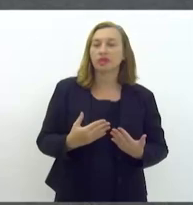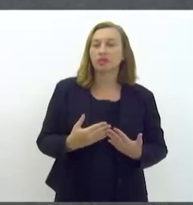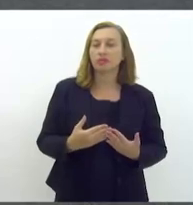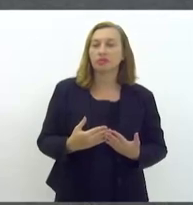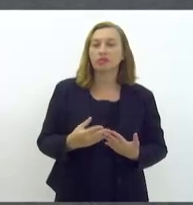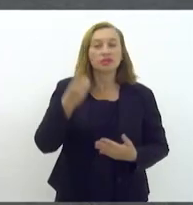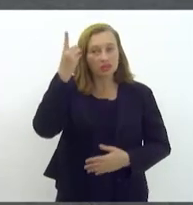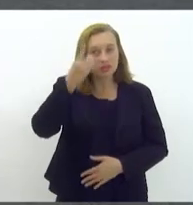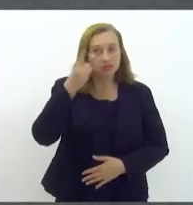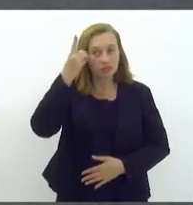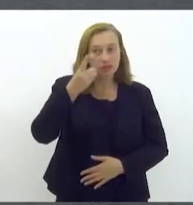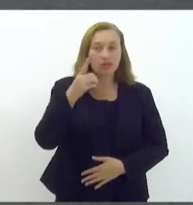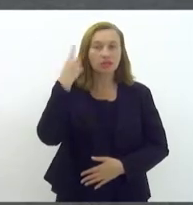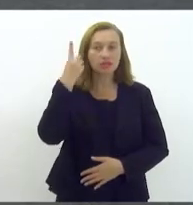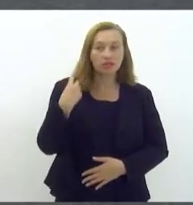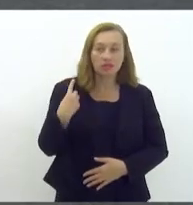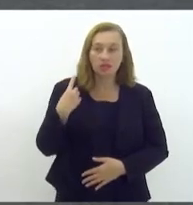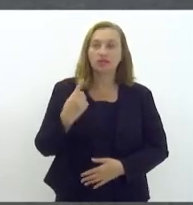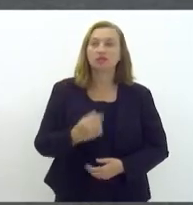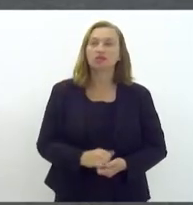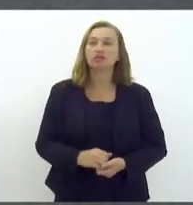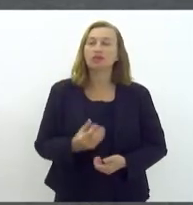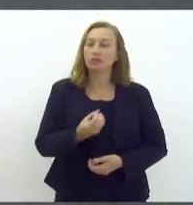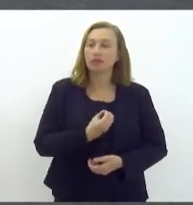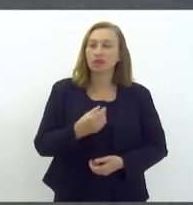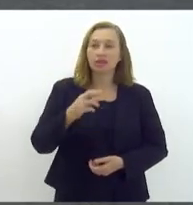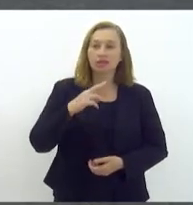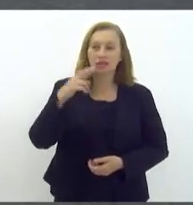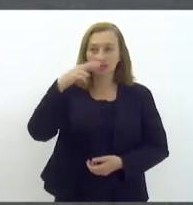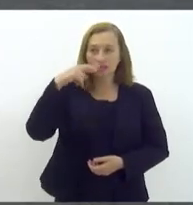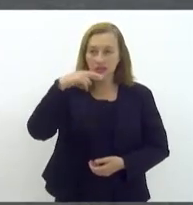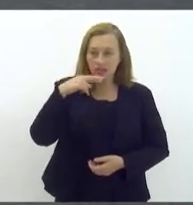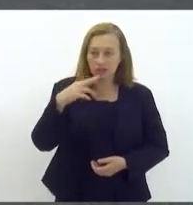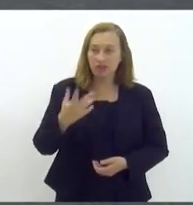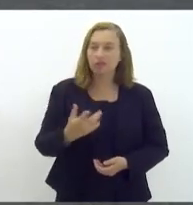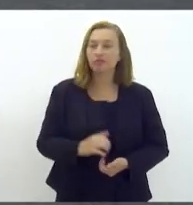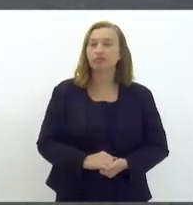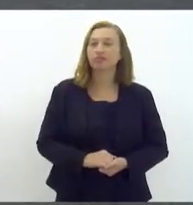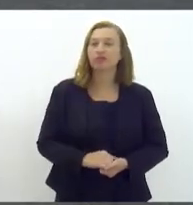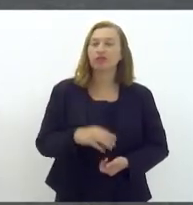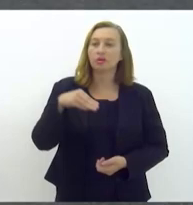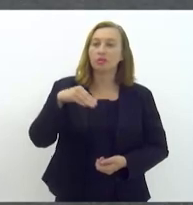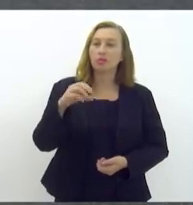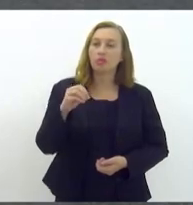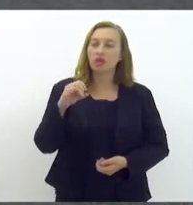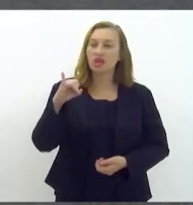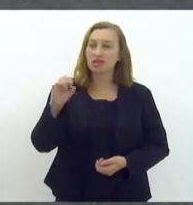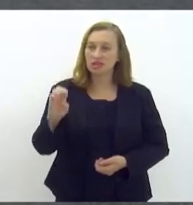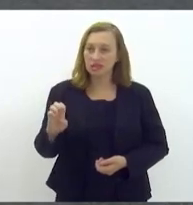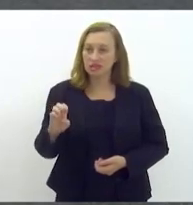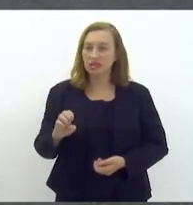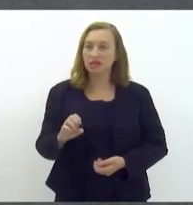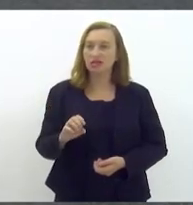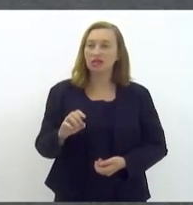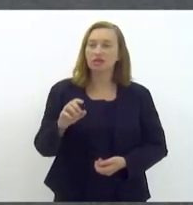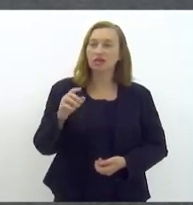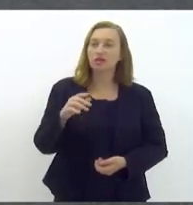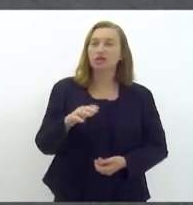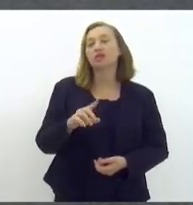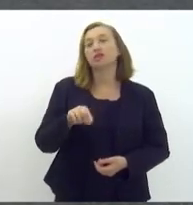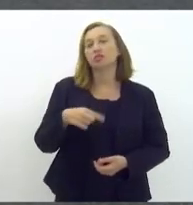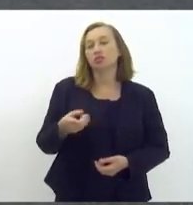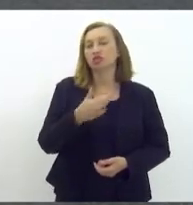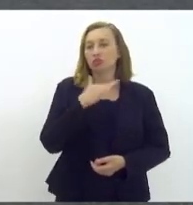deputada Dani Monteiro que concede a medalha Tiradentes ao Moise pós-mortem